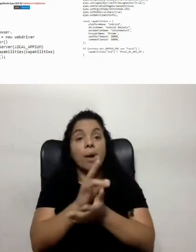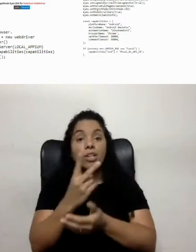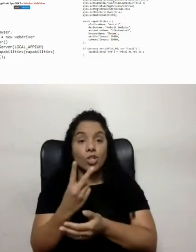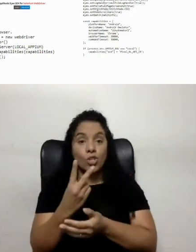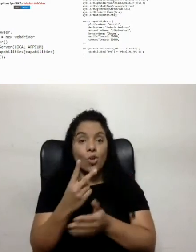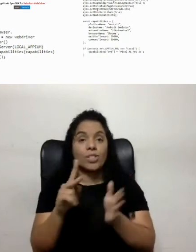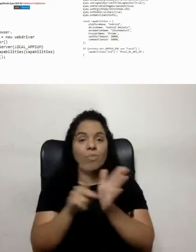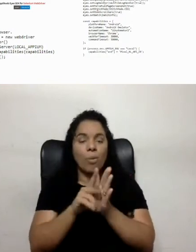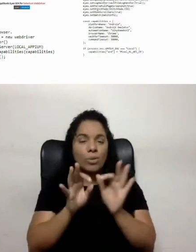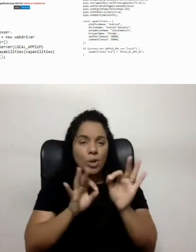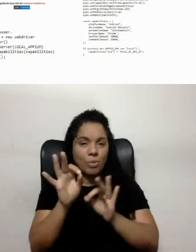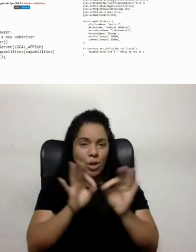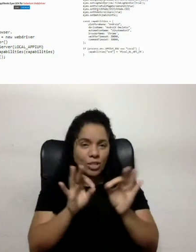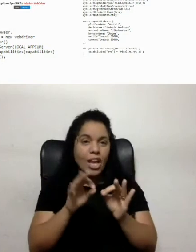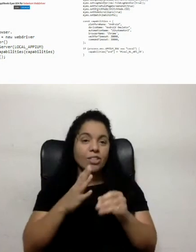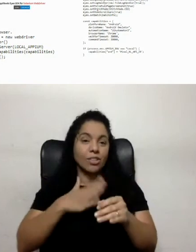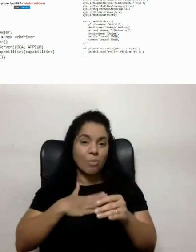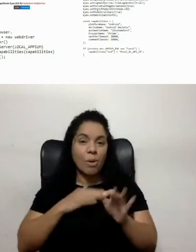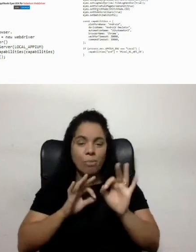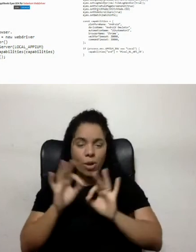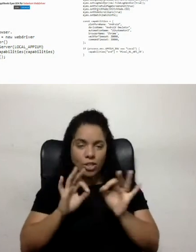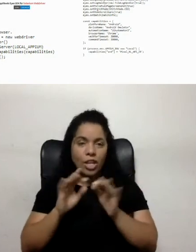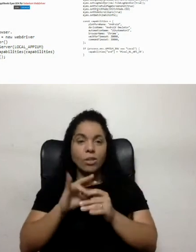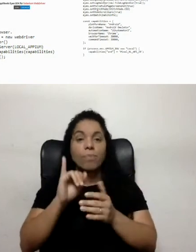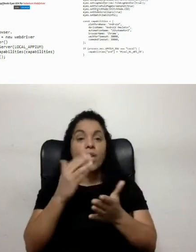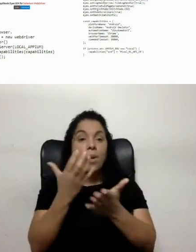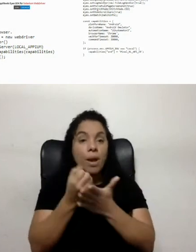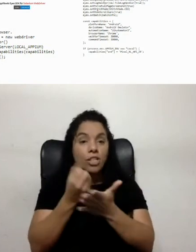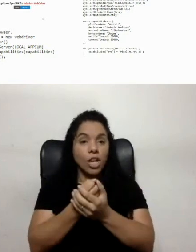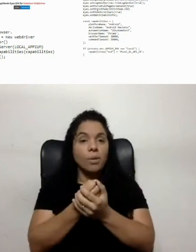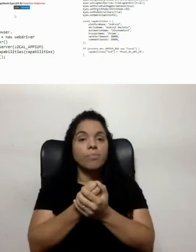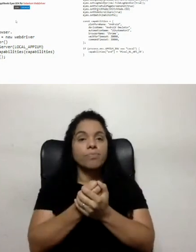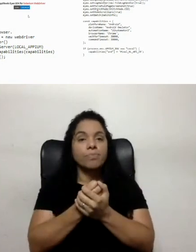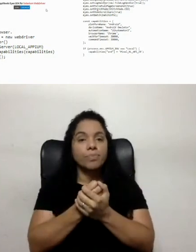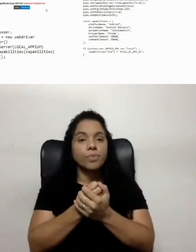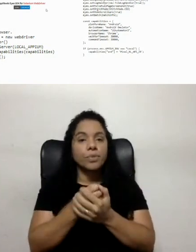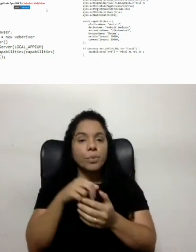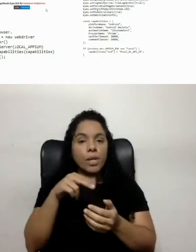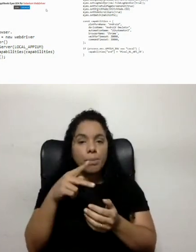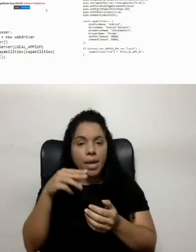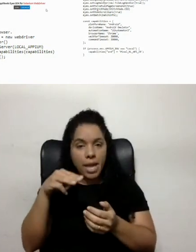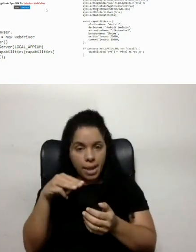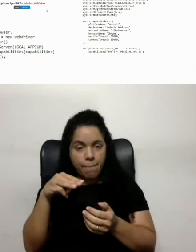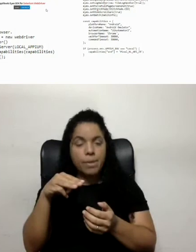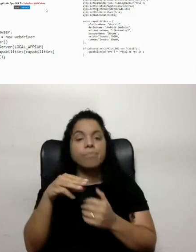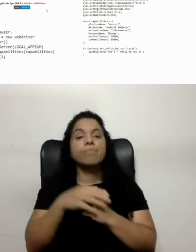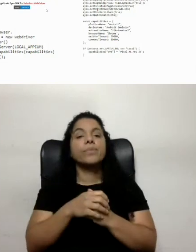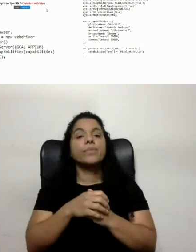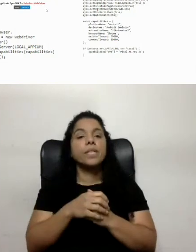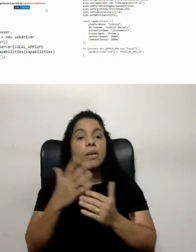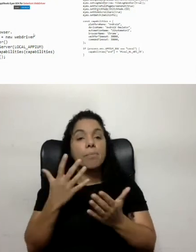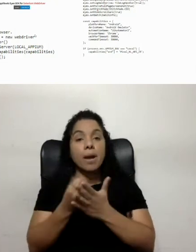projetinho, do meu projeto, no caso. Eu baixei aqui o NPM, né? e baixei o